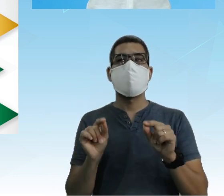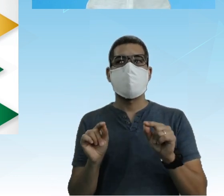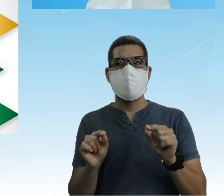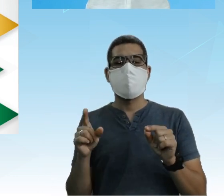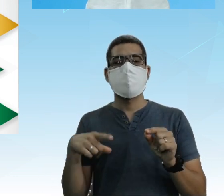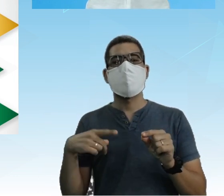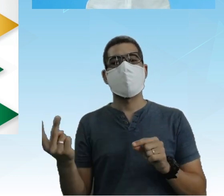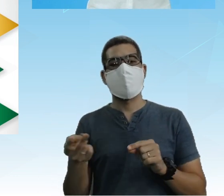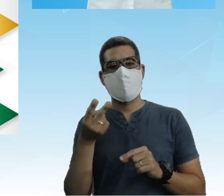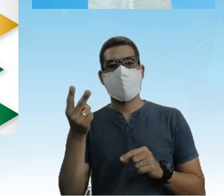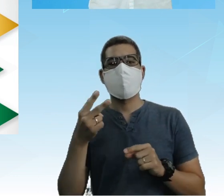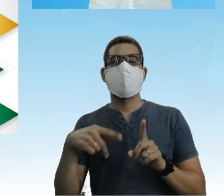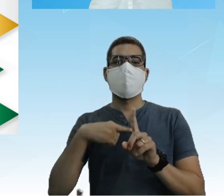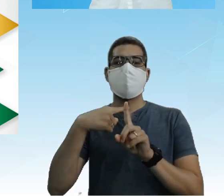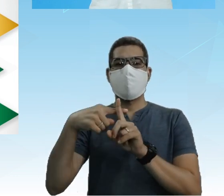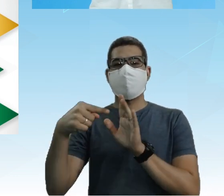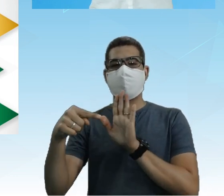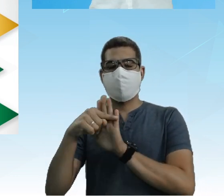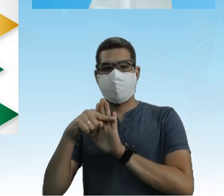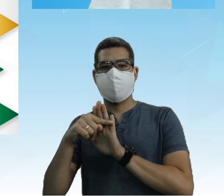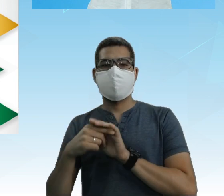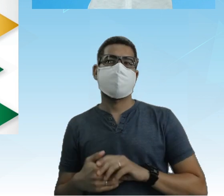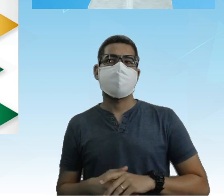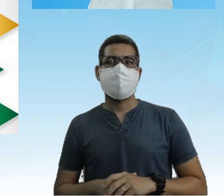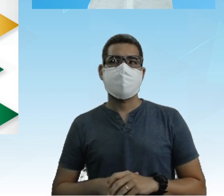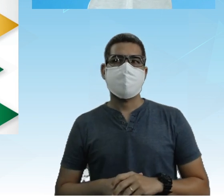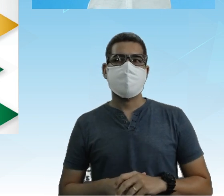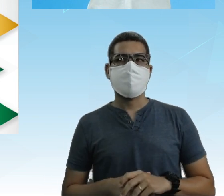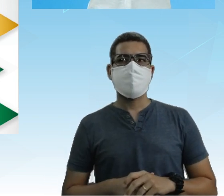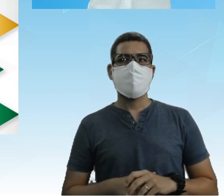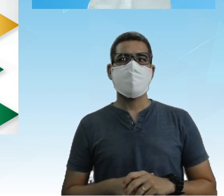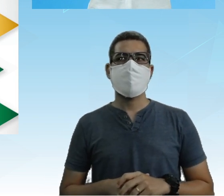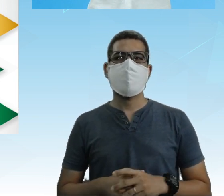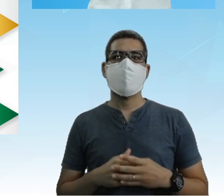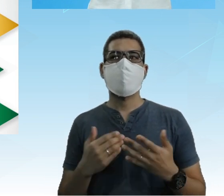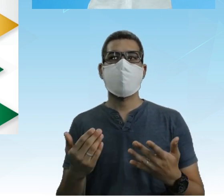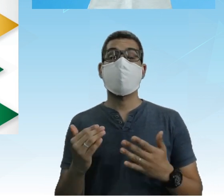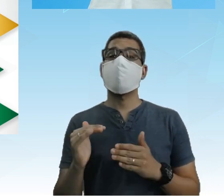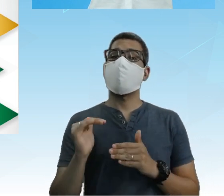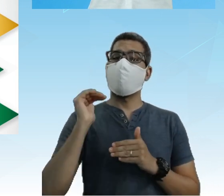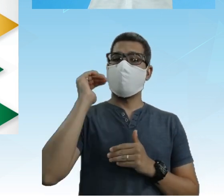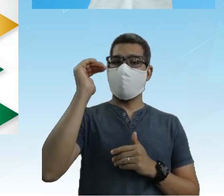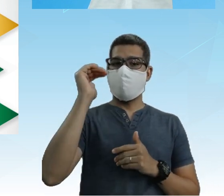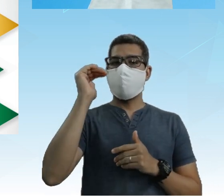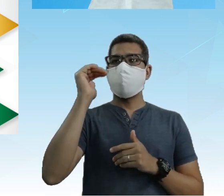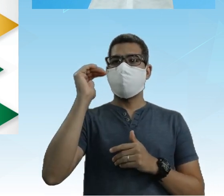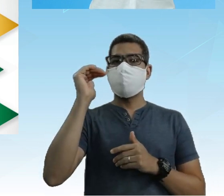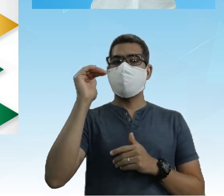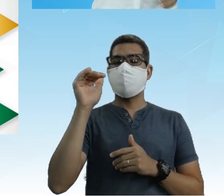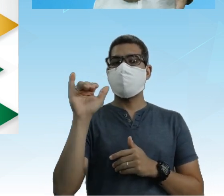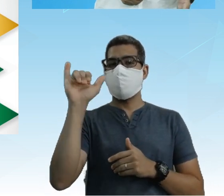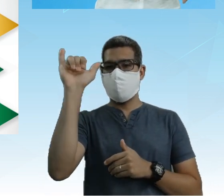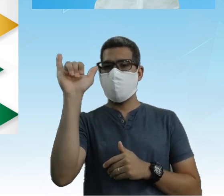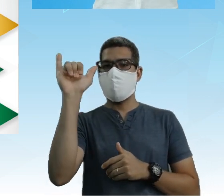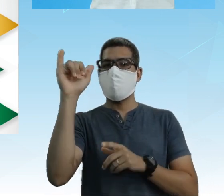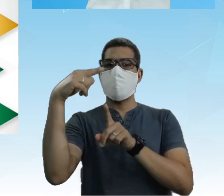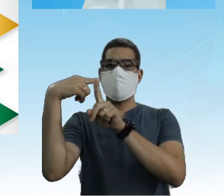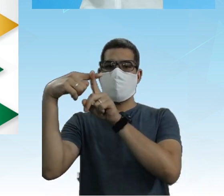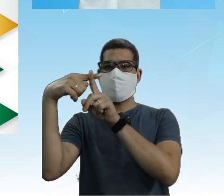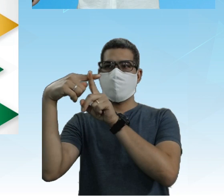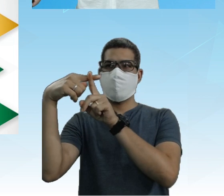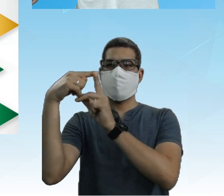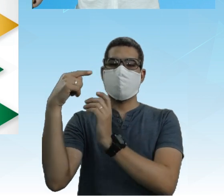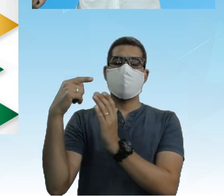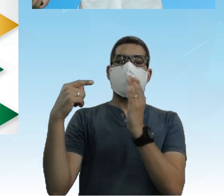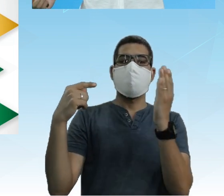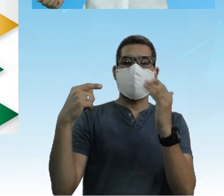Positivos e negativos, tá? Subindo Ou seja A parte superior Para Y É positivo E a parte do